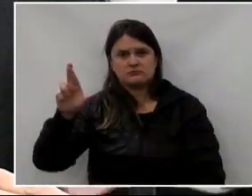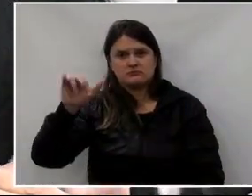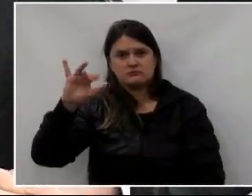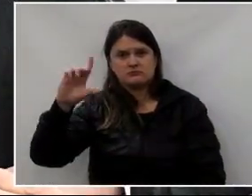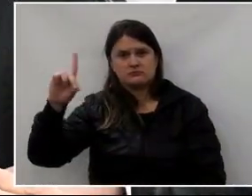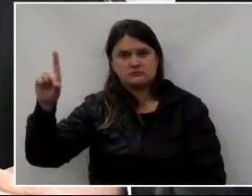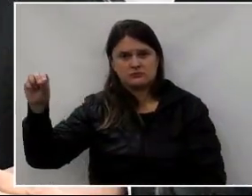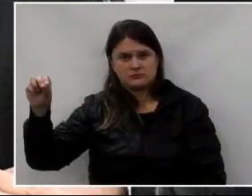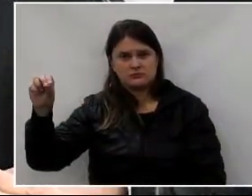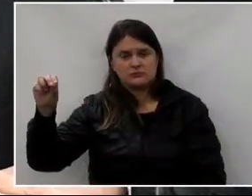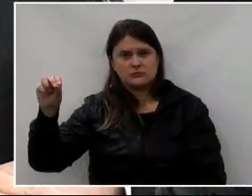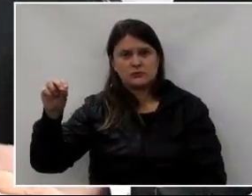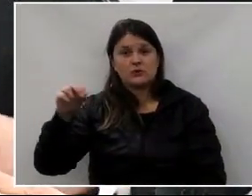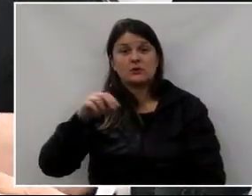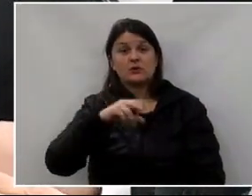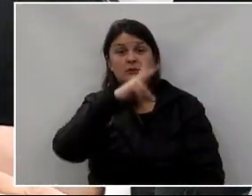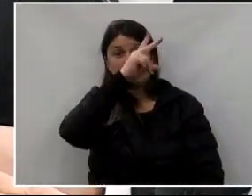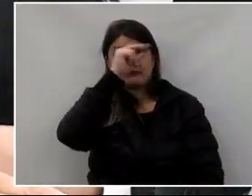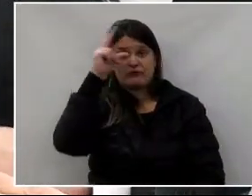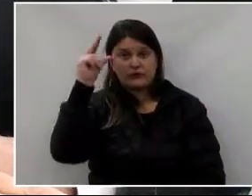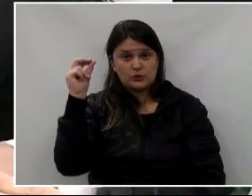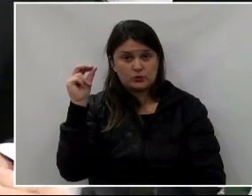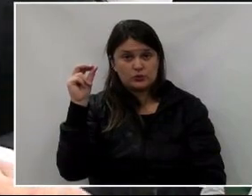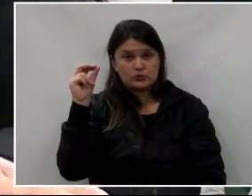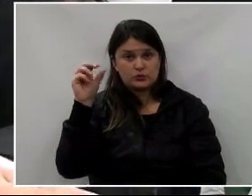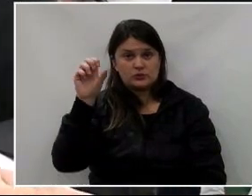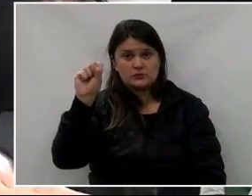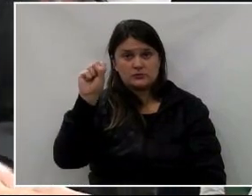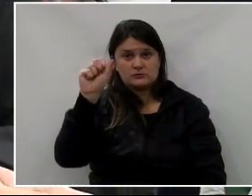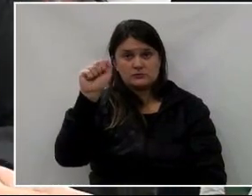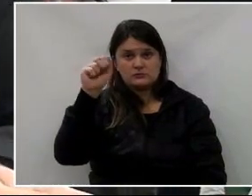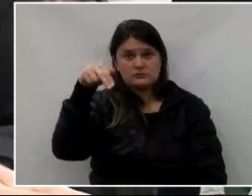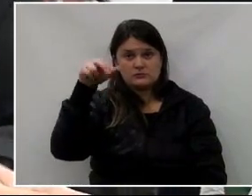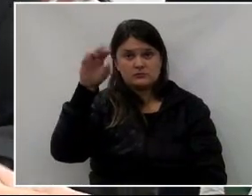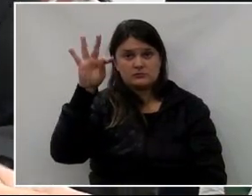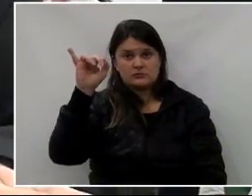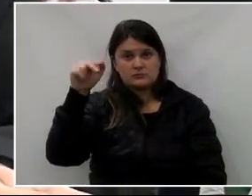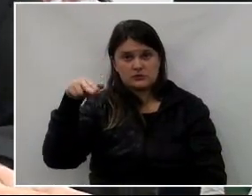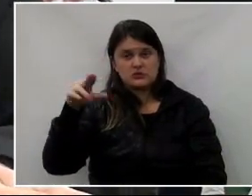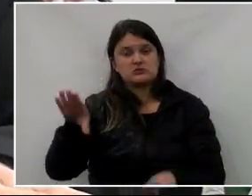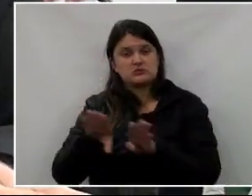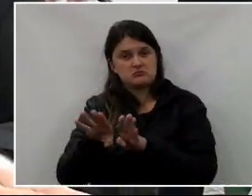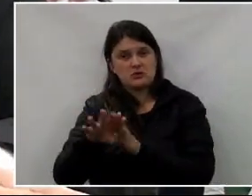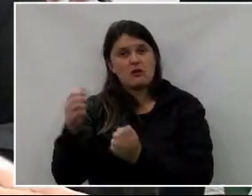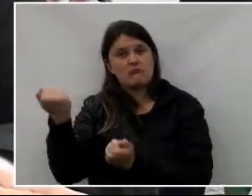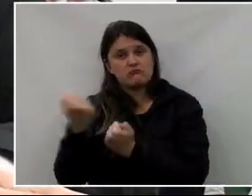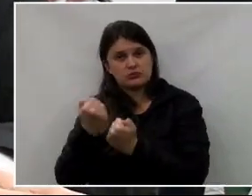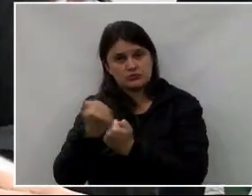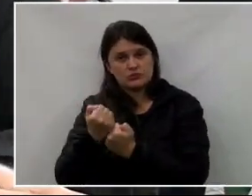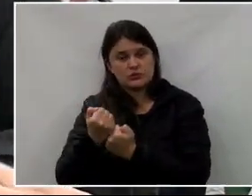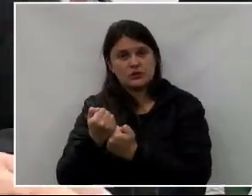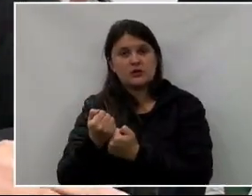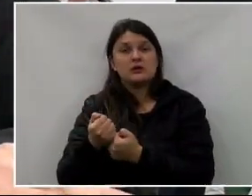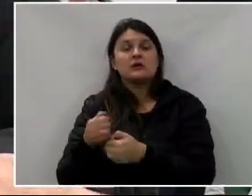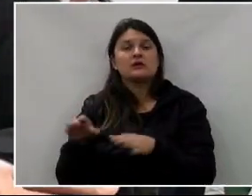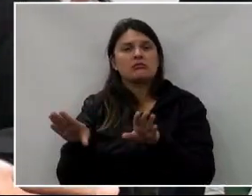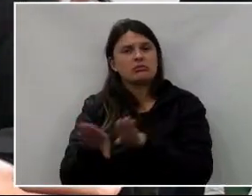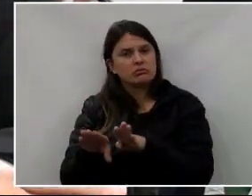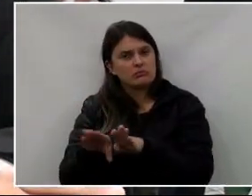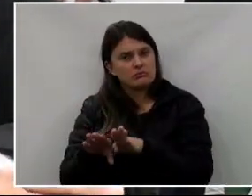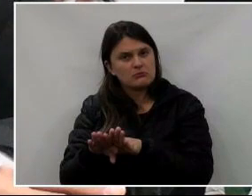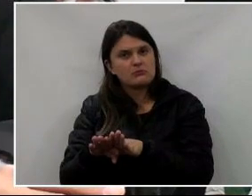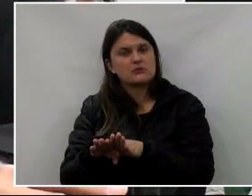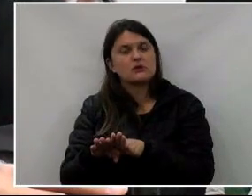Brunhago, o prefeito municipal, Santinho Roveda, que também está empenhado nessa causa. Mas não podemos deixar de dar